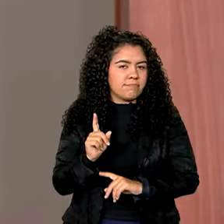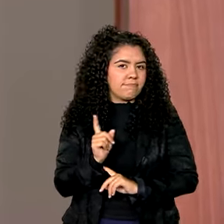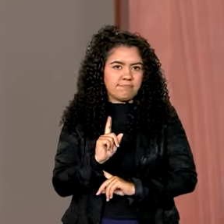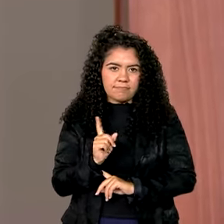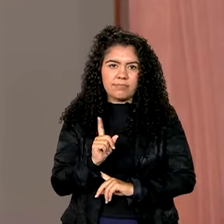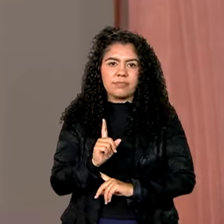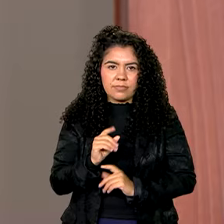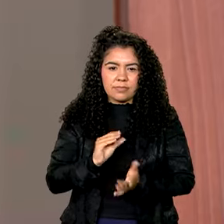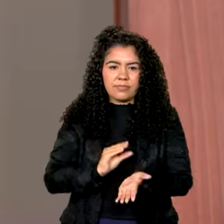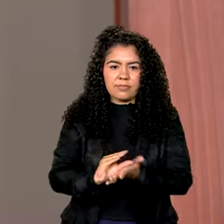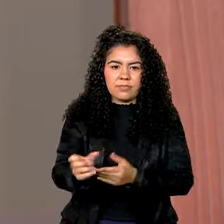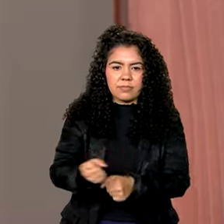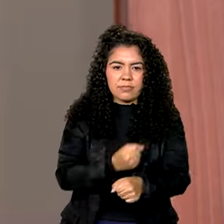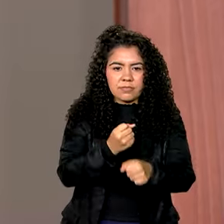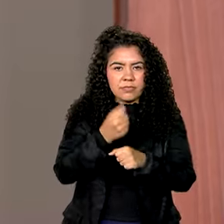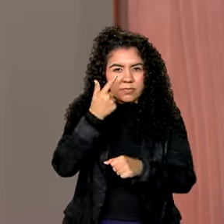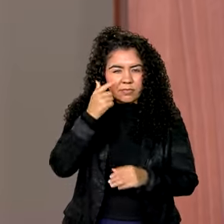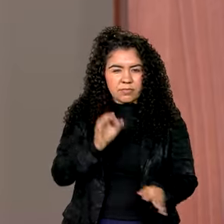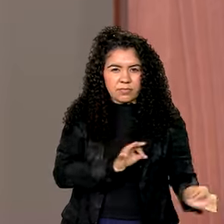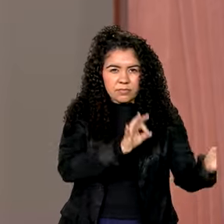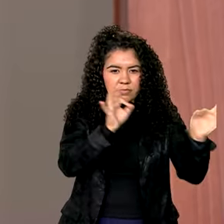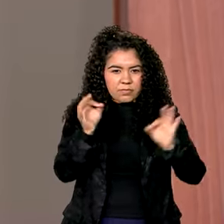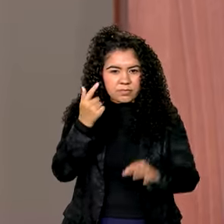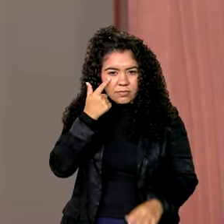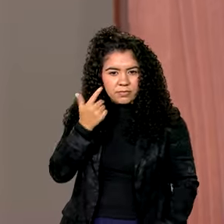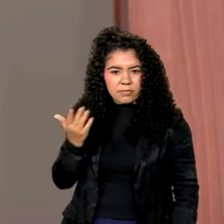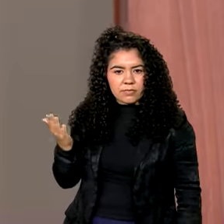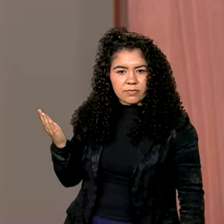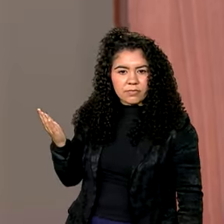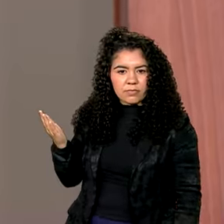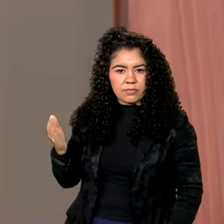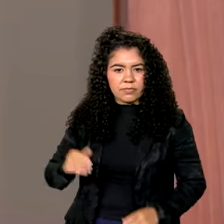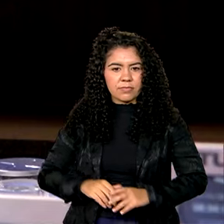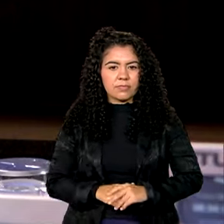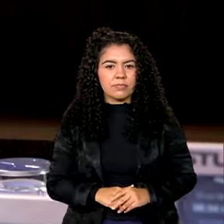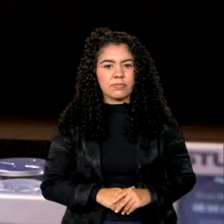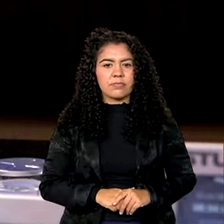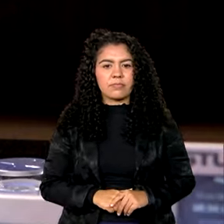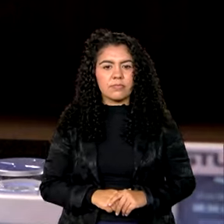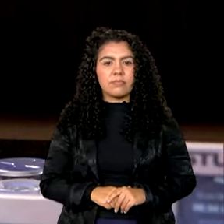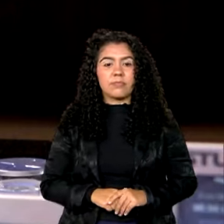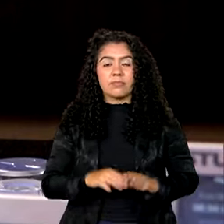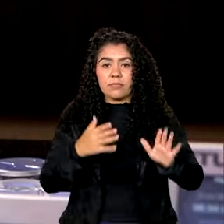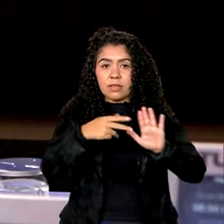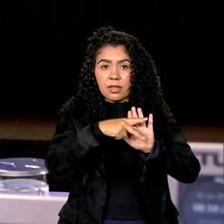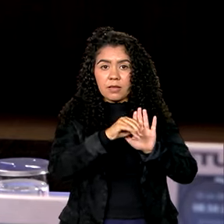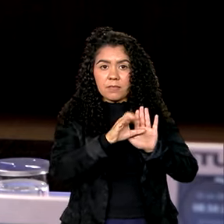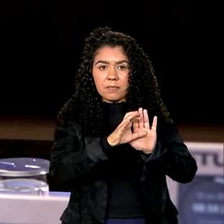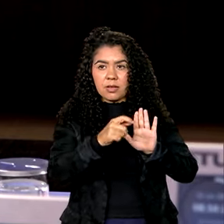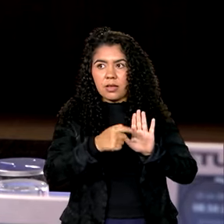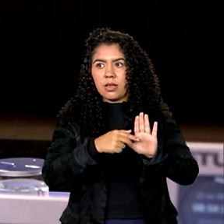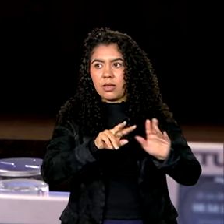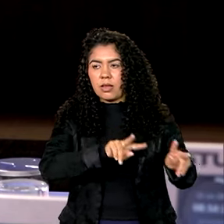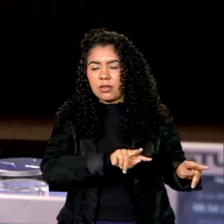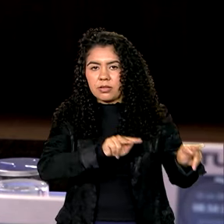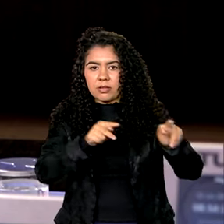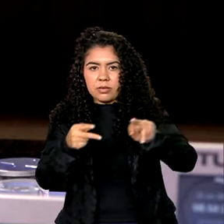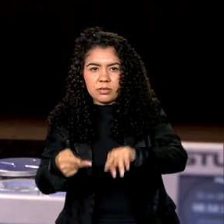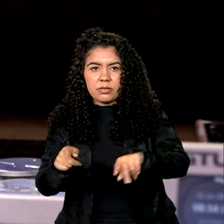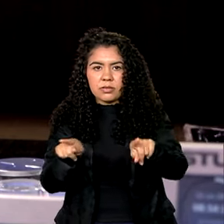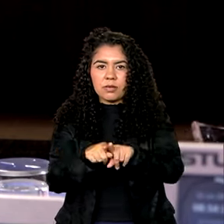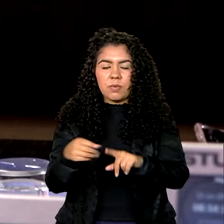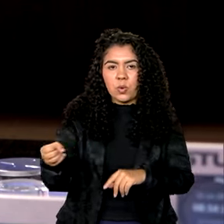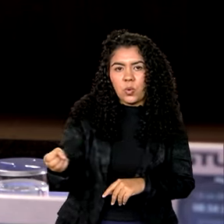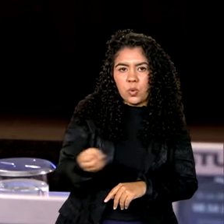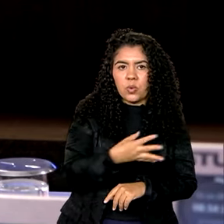para essas obras. Vamos ouvir a última, pessoal? Vamos ver se a gente solta a última. Com a PEC da transição, com o novo